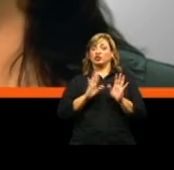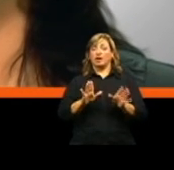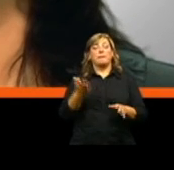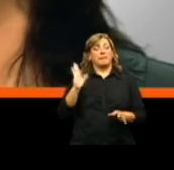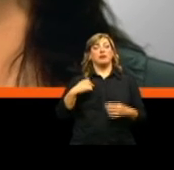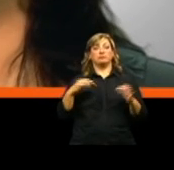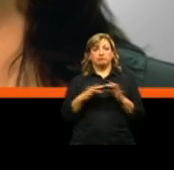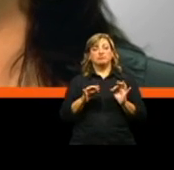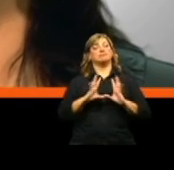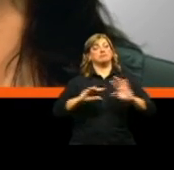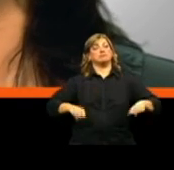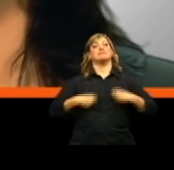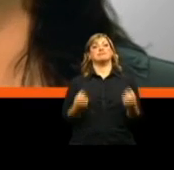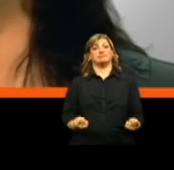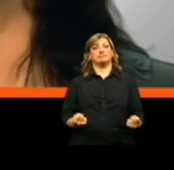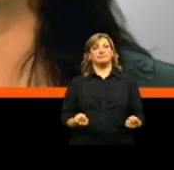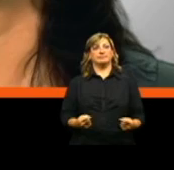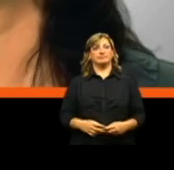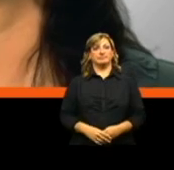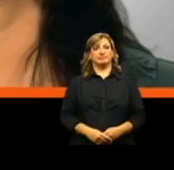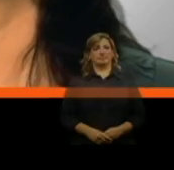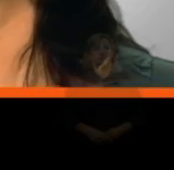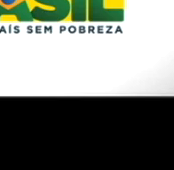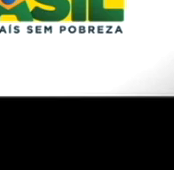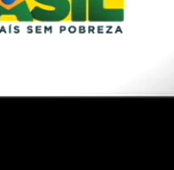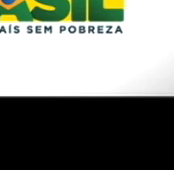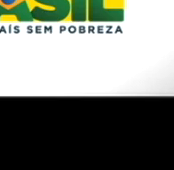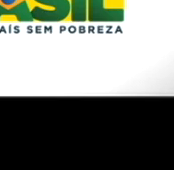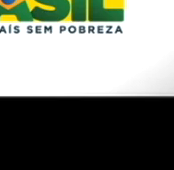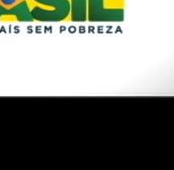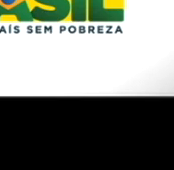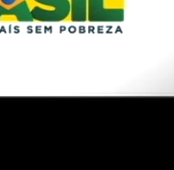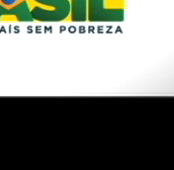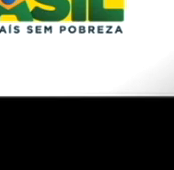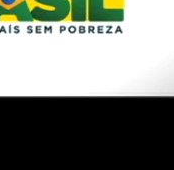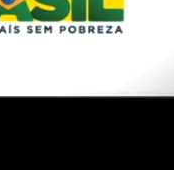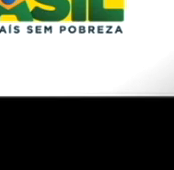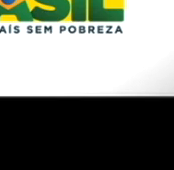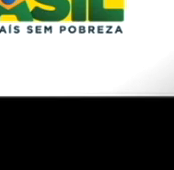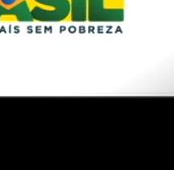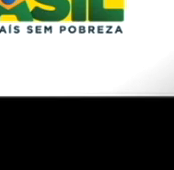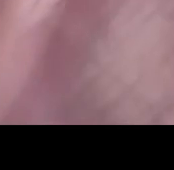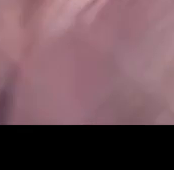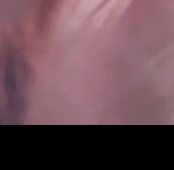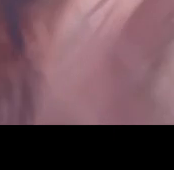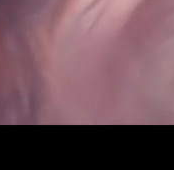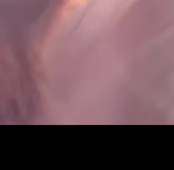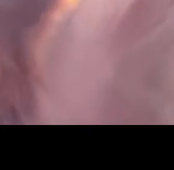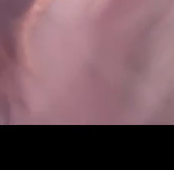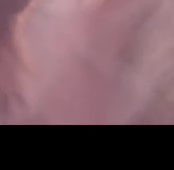tive rancenise, tratei e estou curada. Ministério da Saúde. Governo Federal.